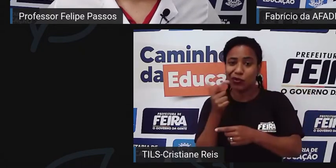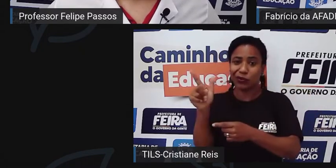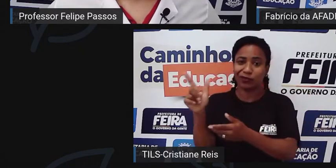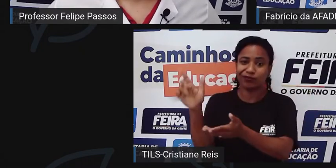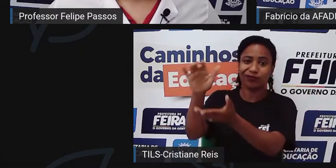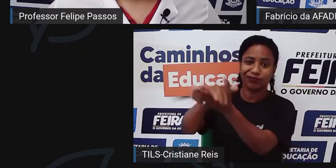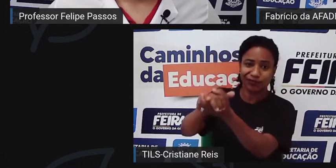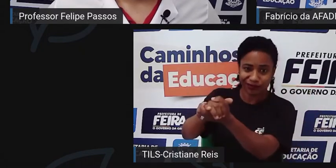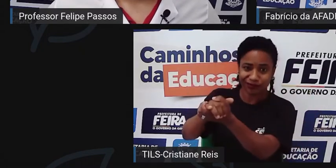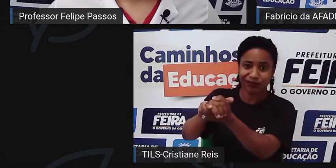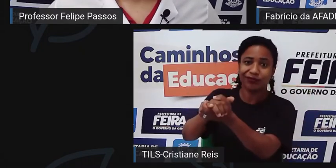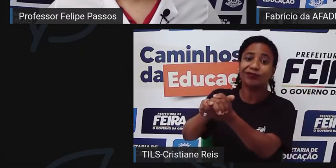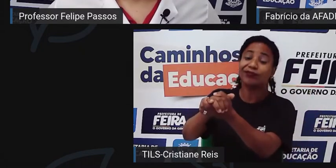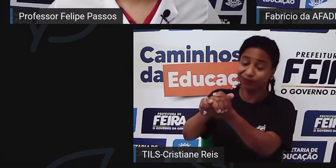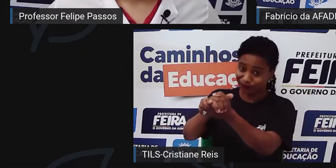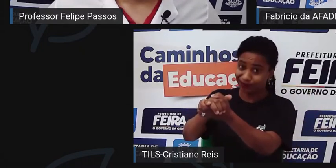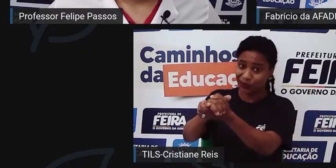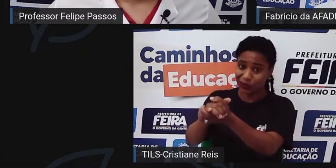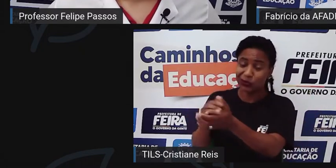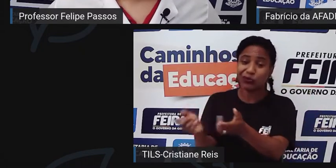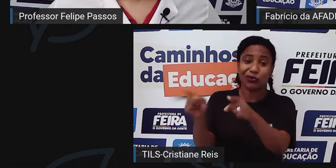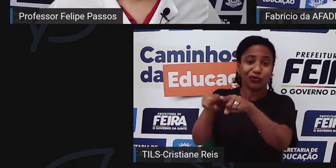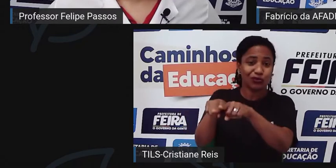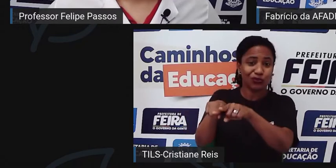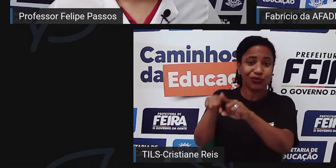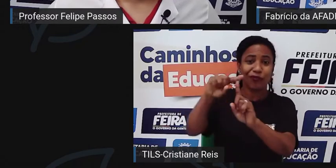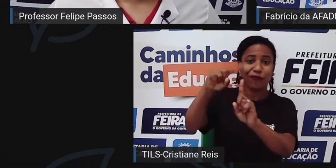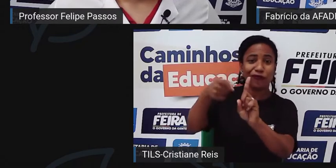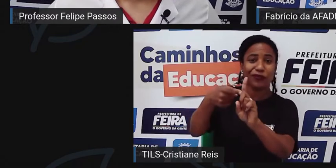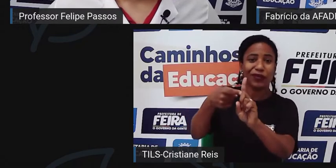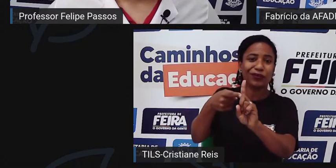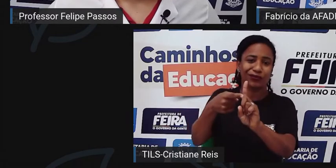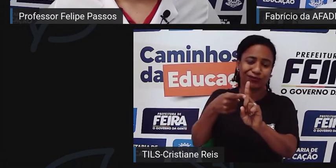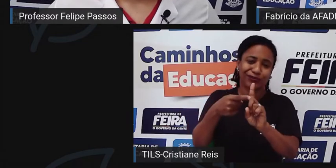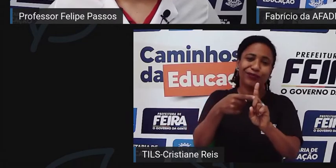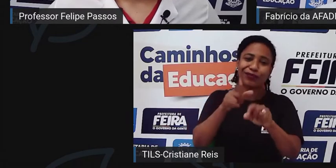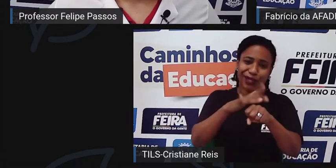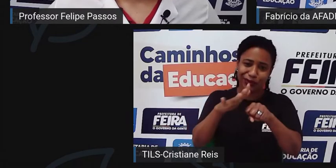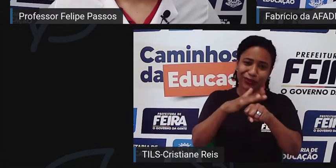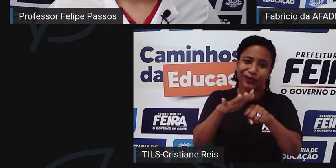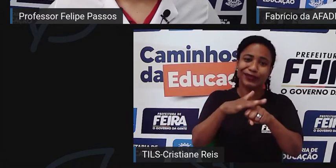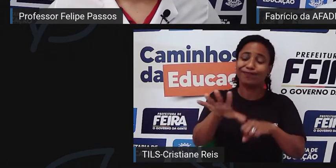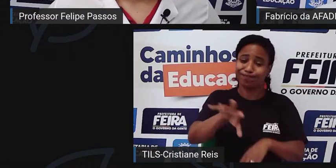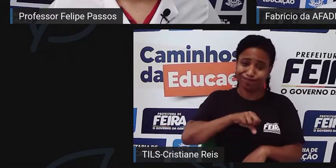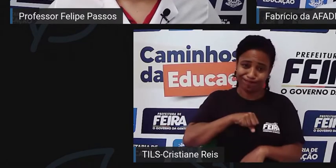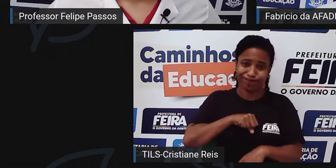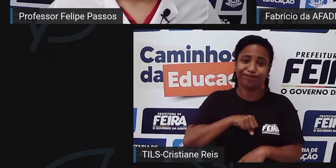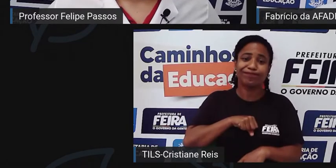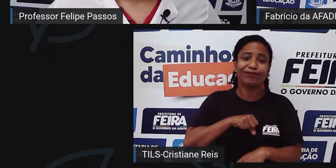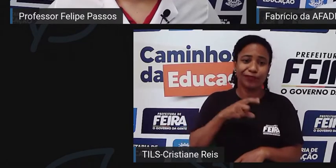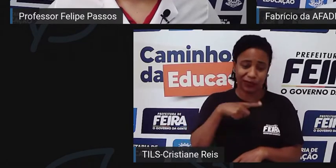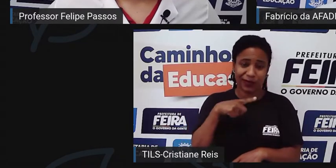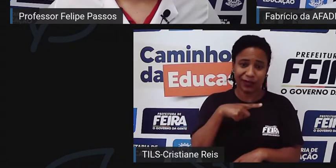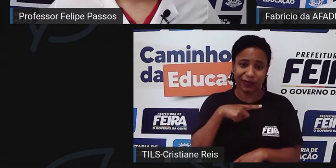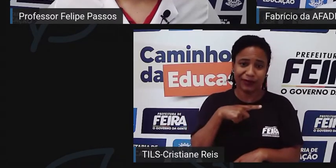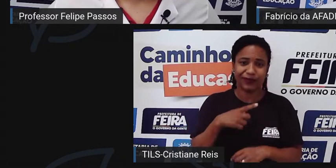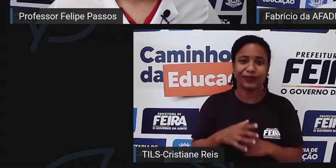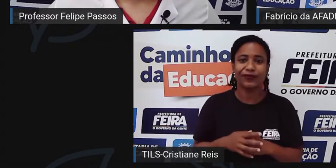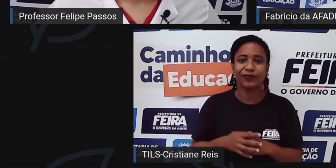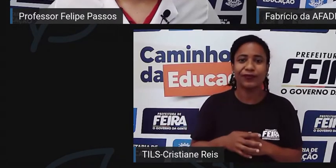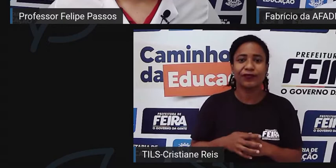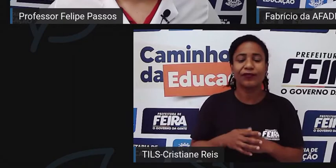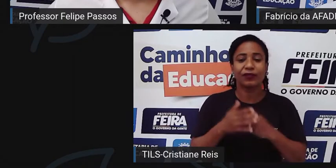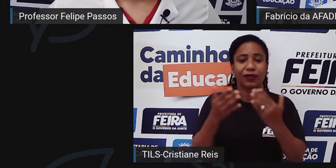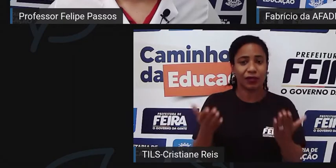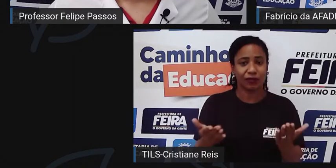filho com a doença falciforme. E ter a questão, o cronograma de ter